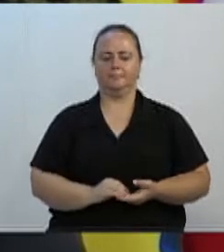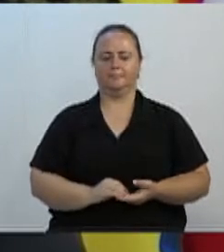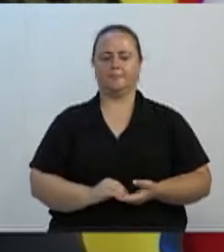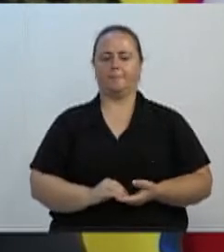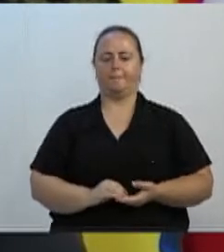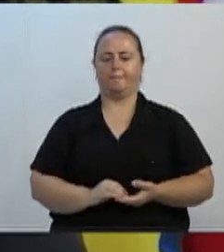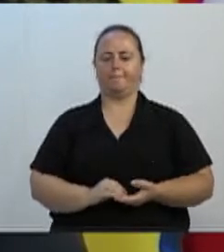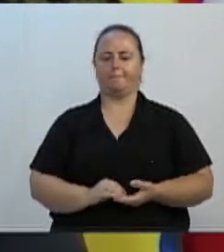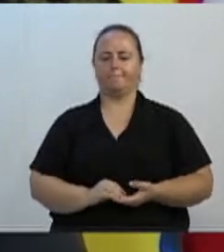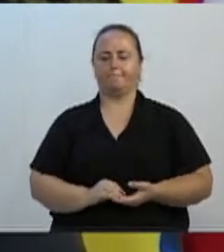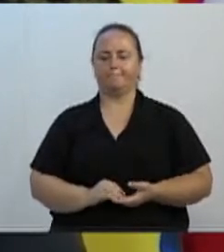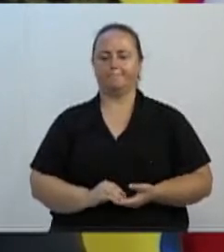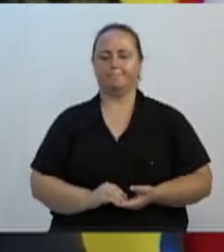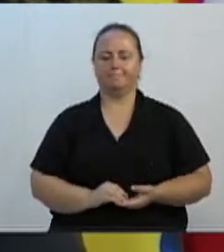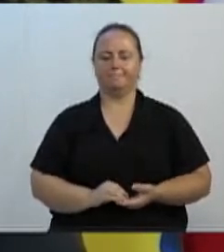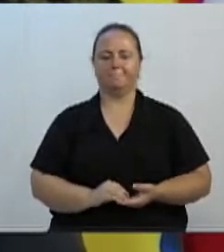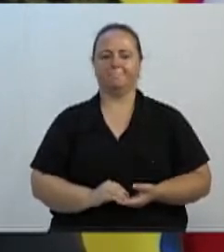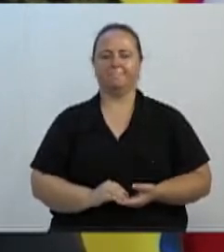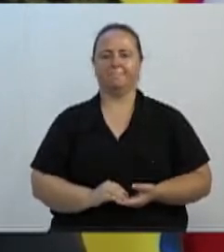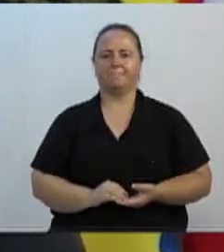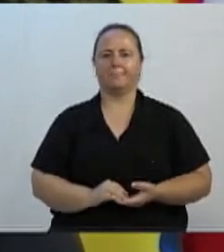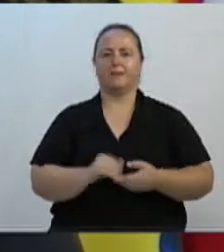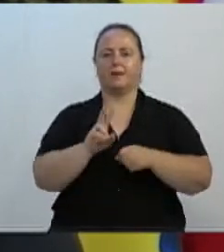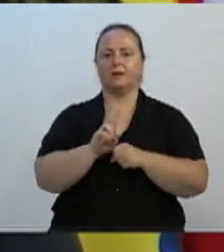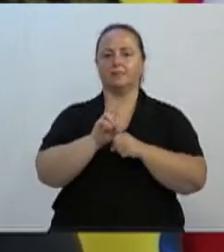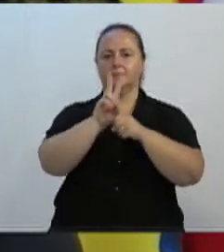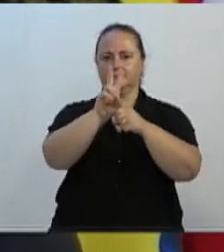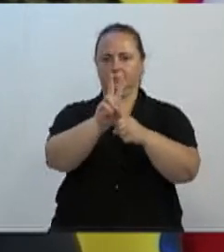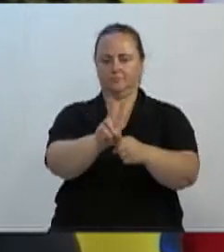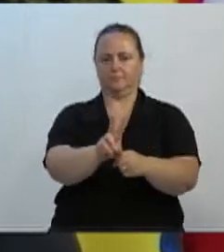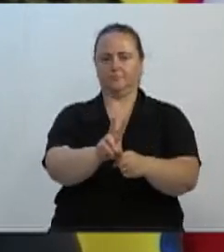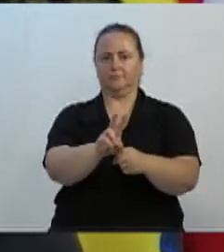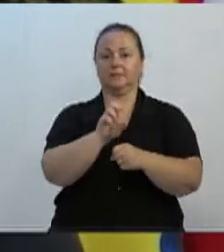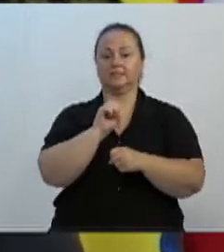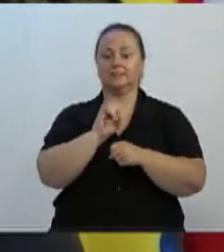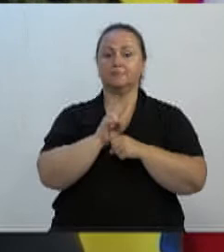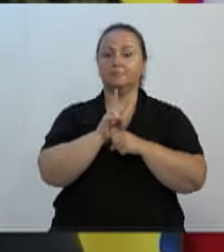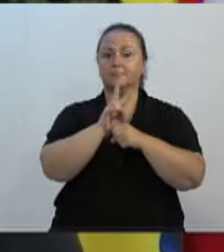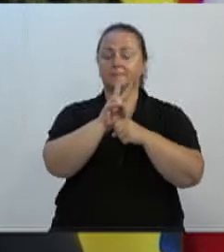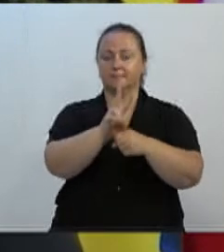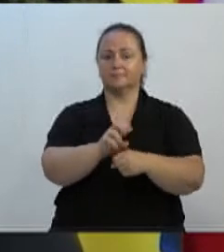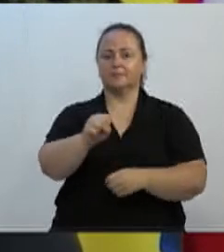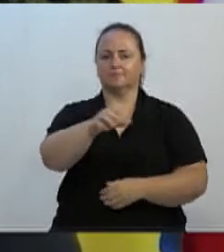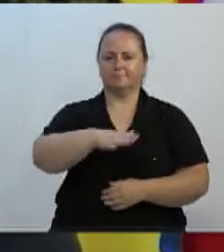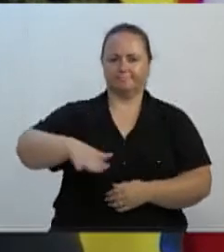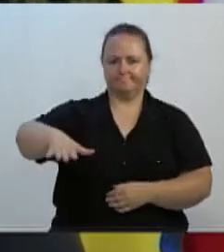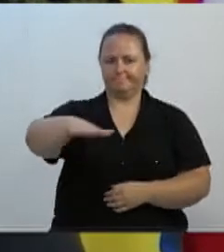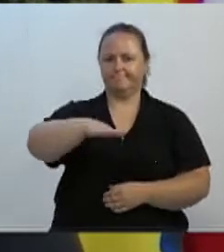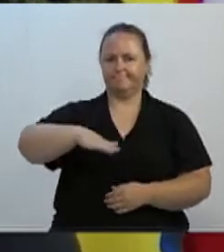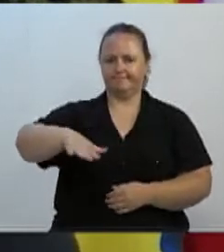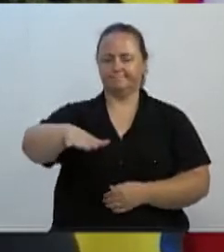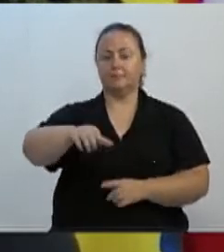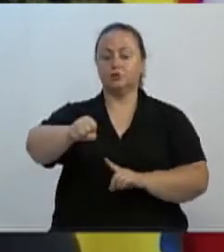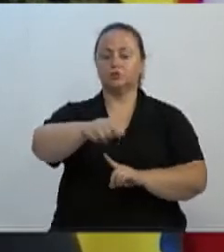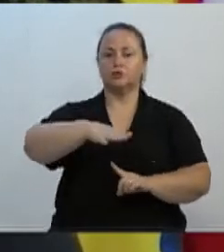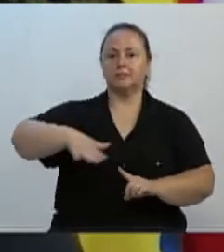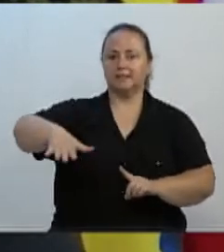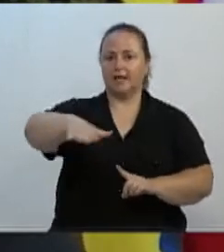diz que se forem emprestados por sociedades, e ali no parágrafo só diz sociedades,